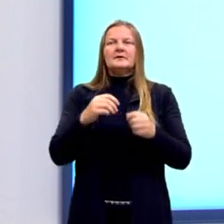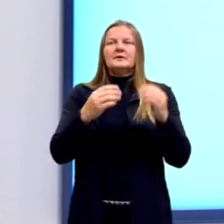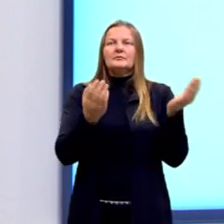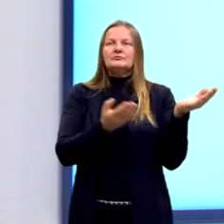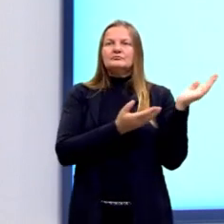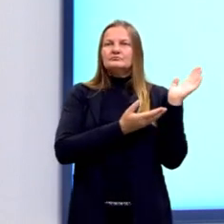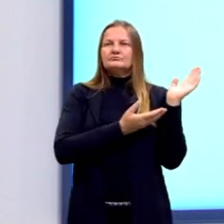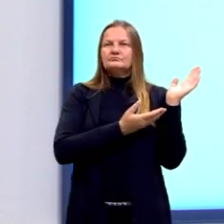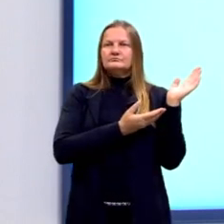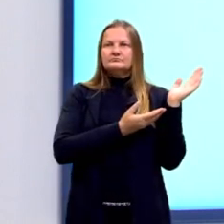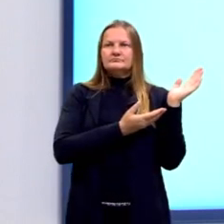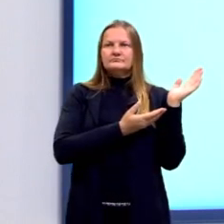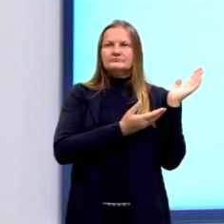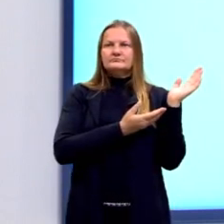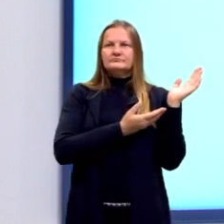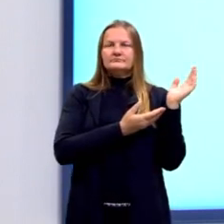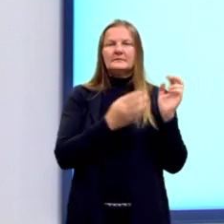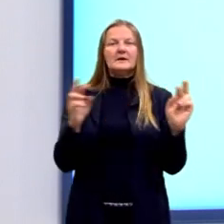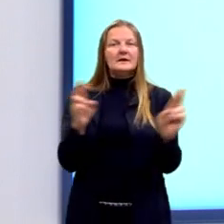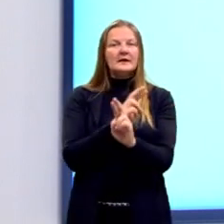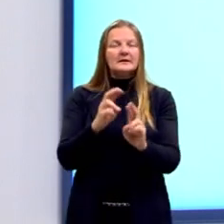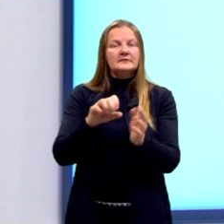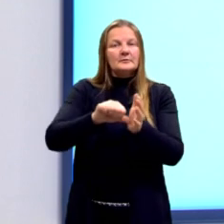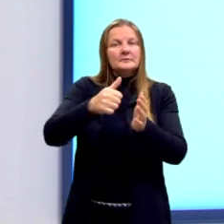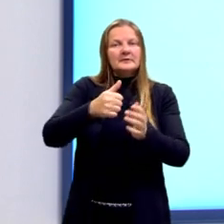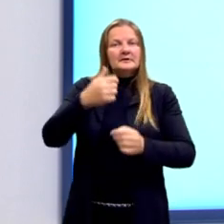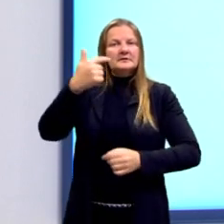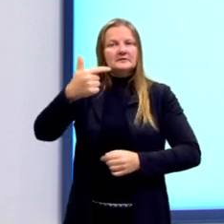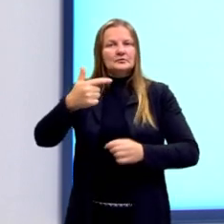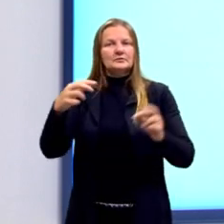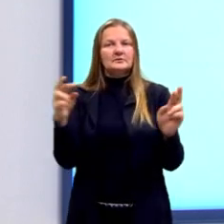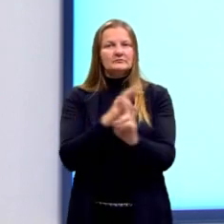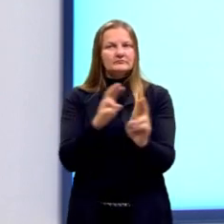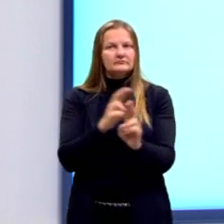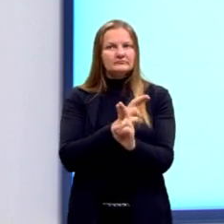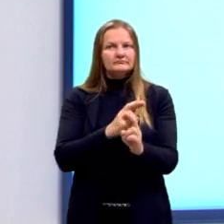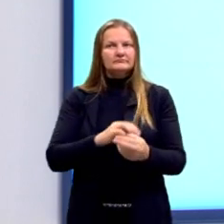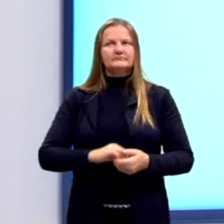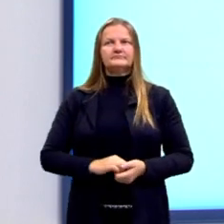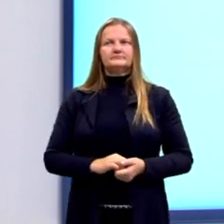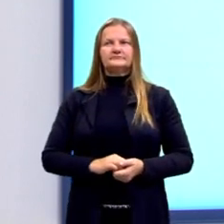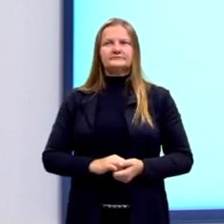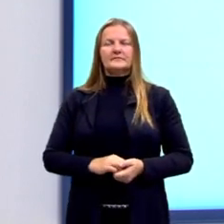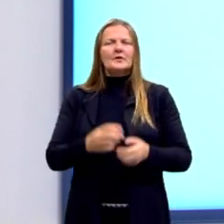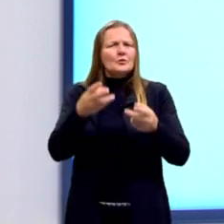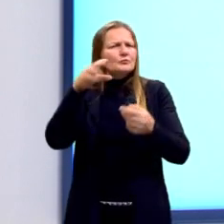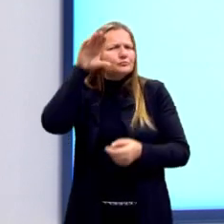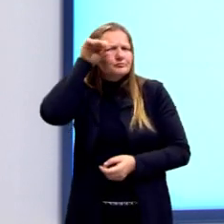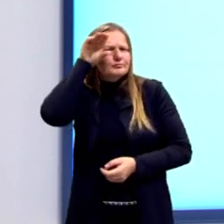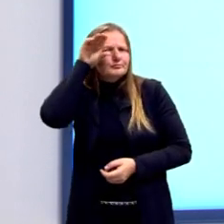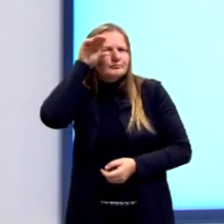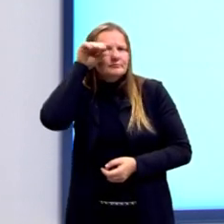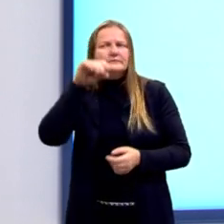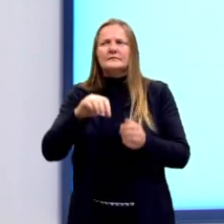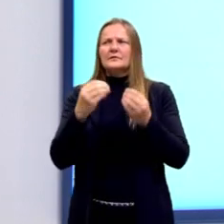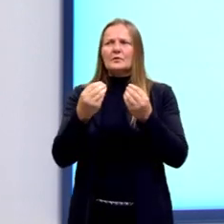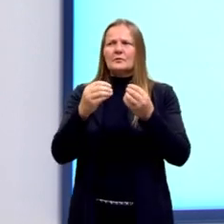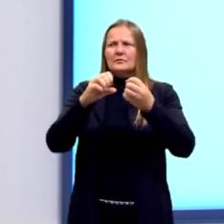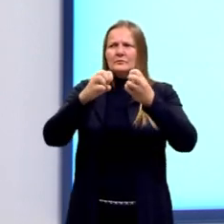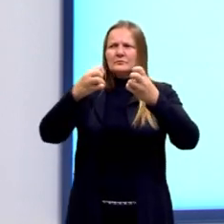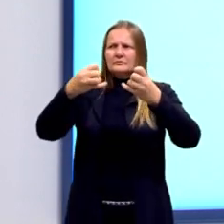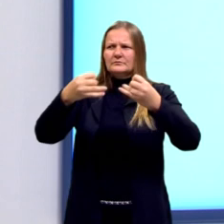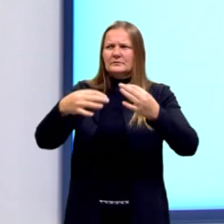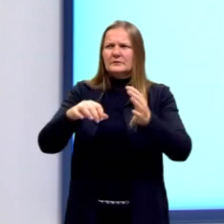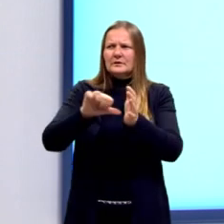nós teríamos a nossa primeira relação e aqui, a segunda. Observem que, no primeiro membro da